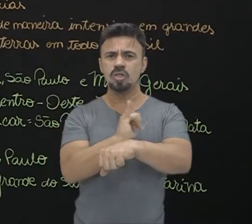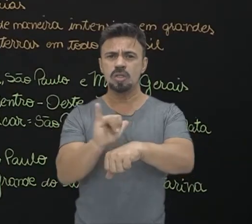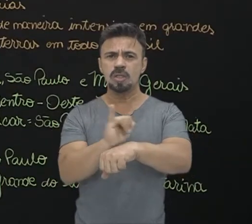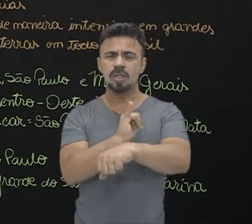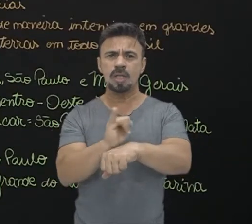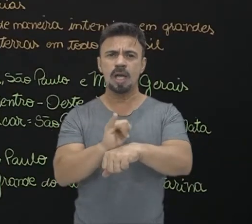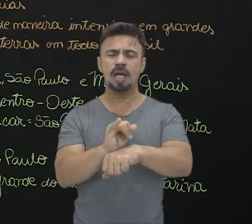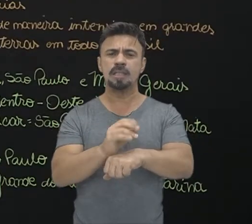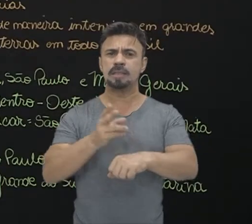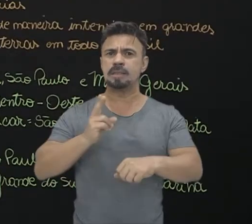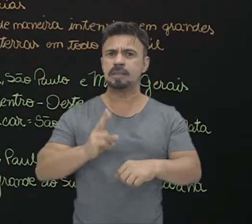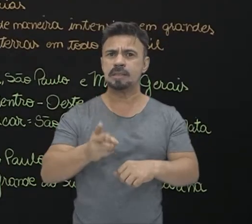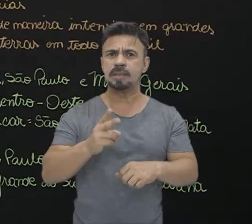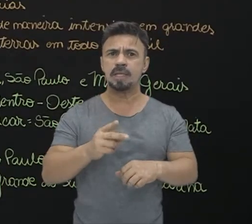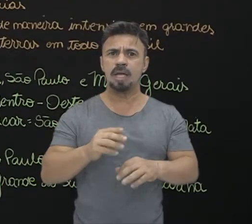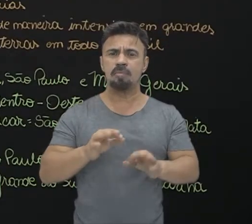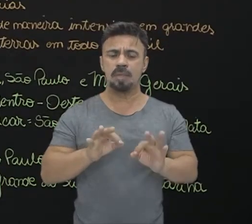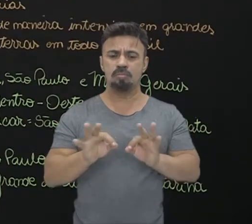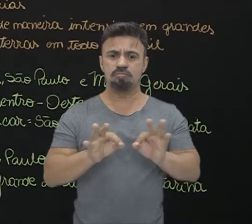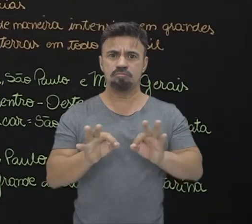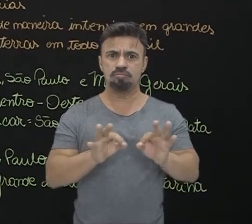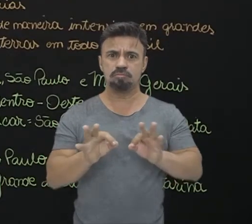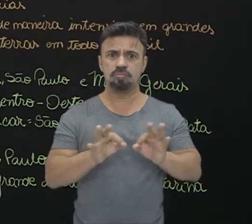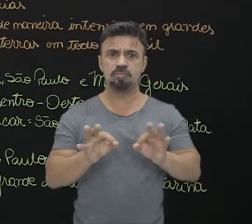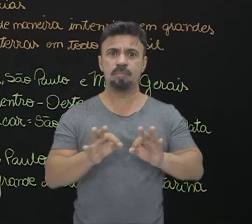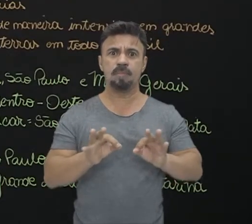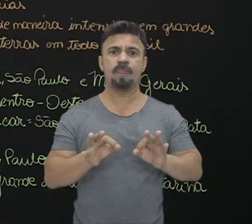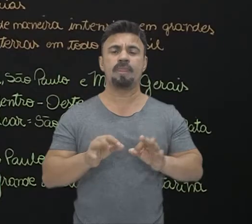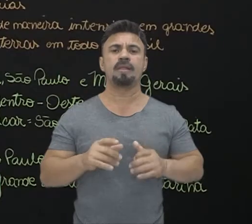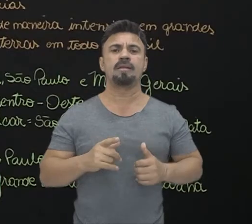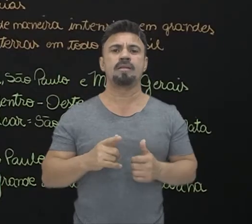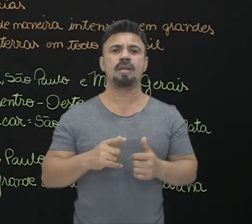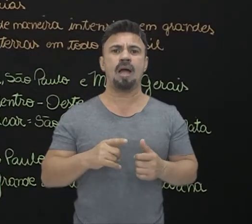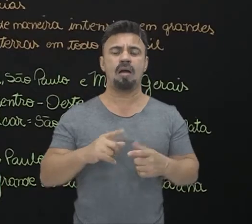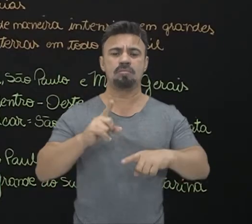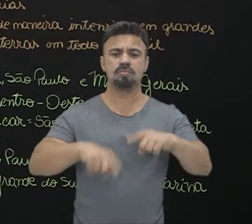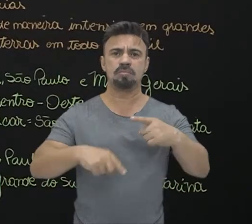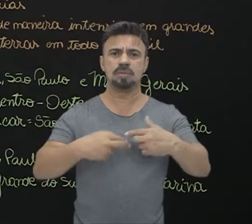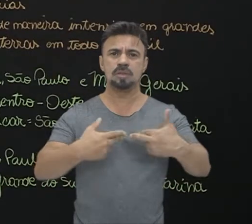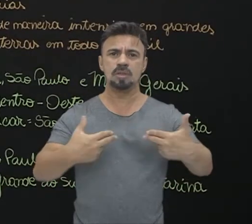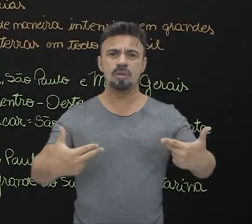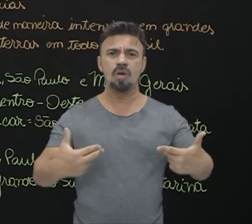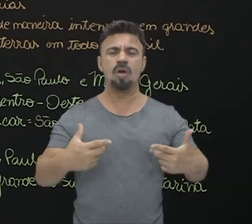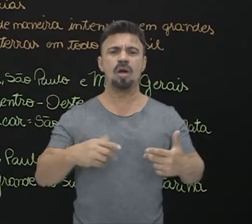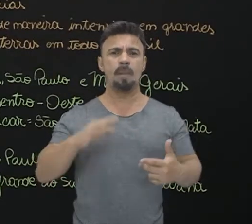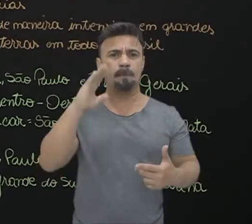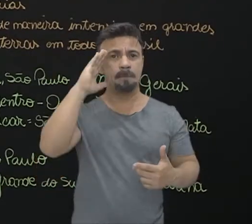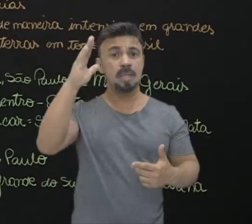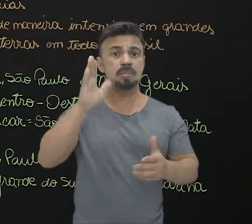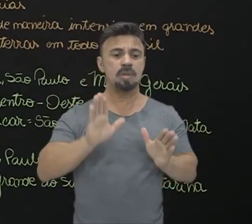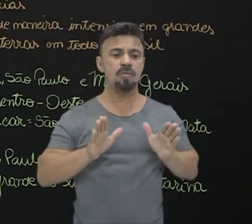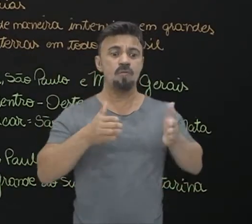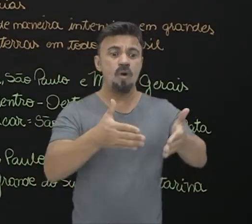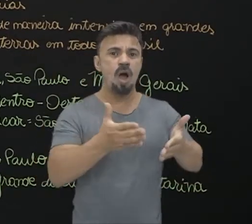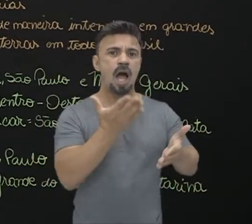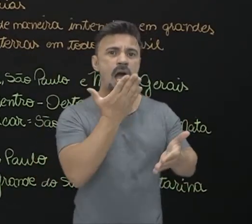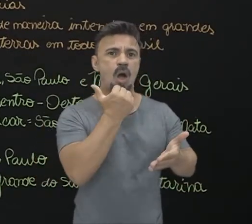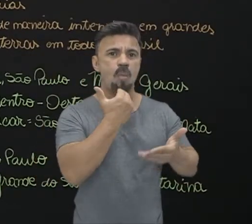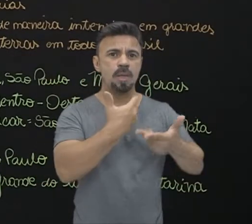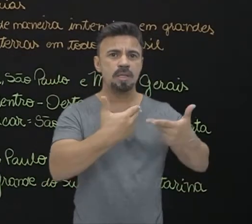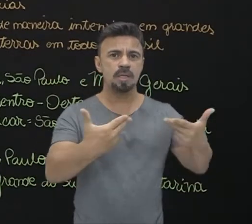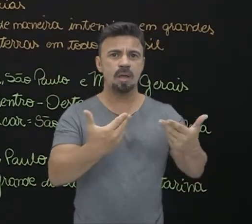a manutenção da produção primária, da produção da matéria-prima, principalmente focada na alimentação, no